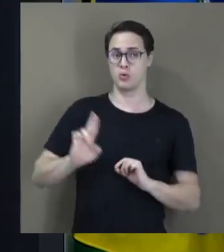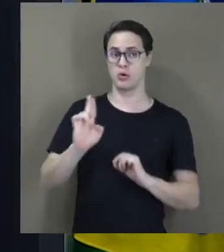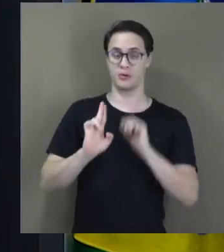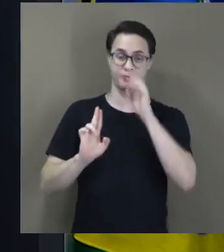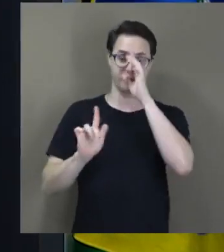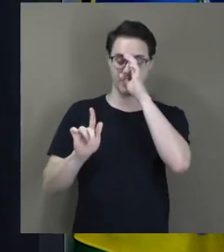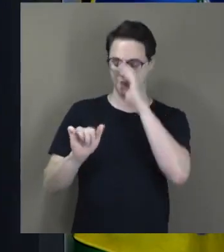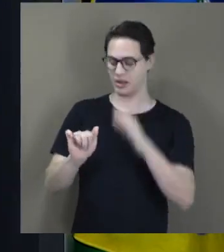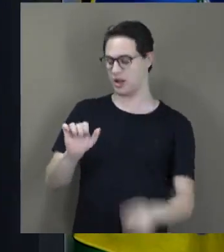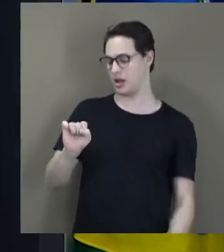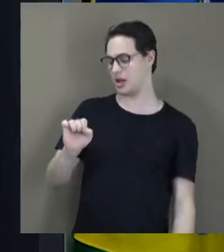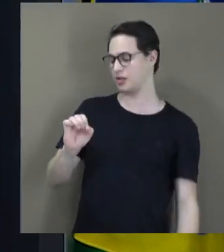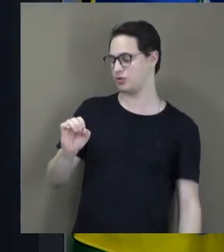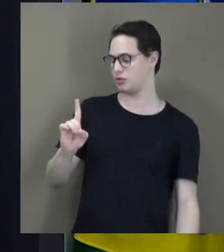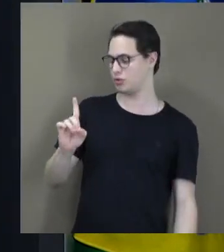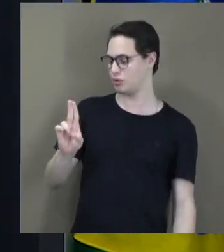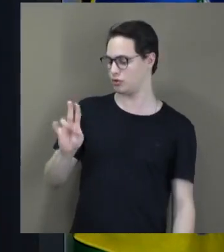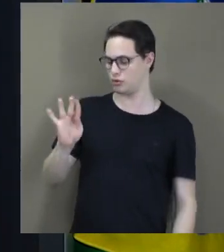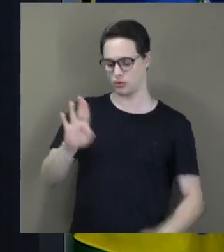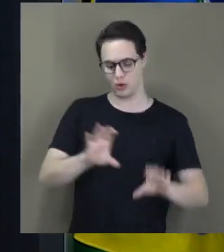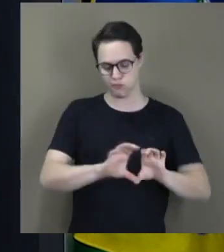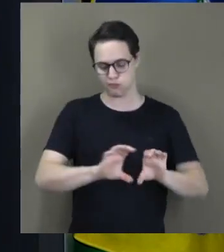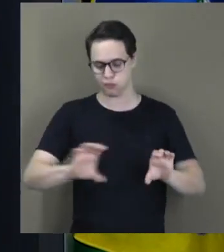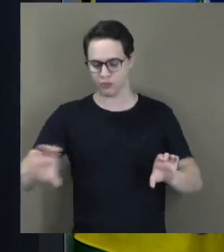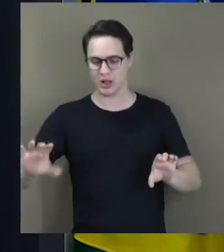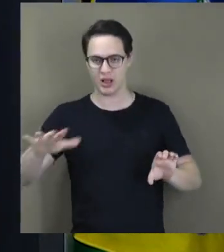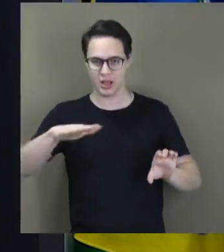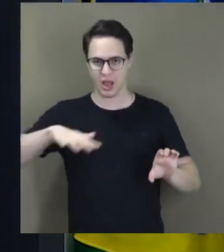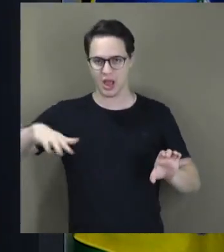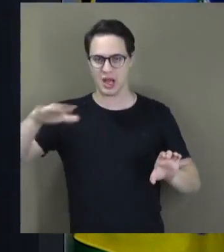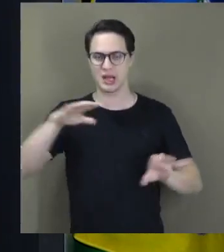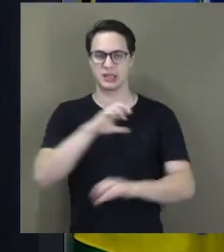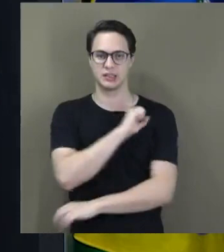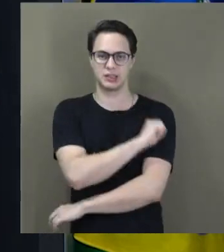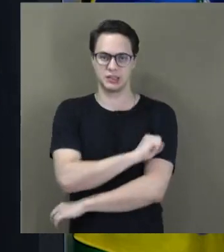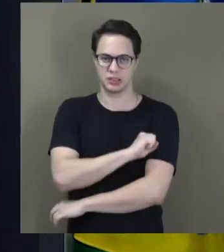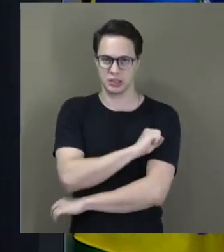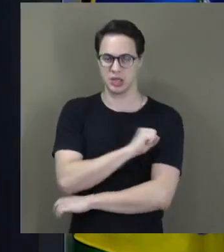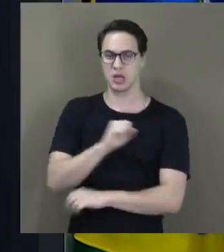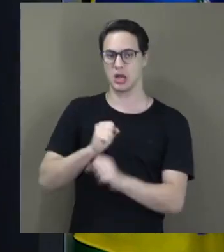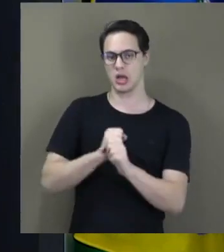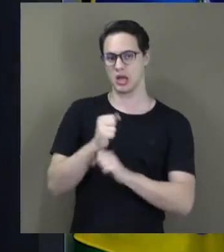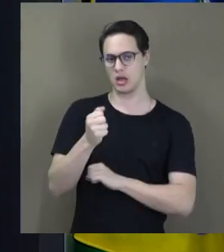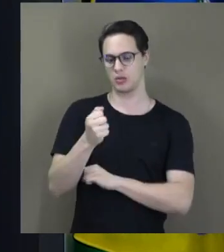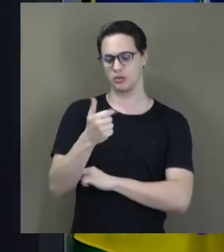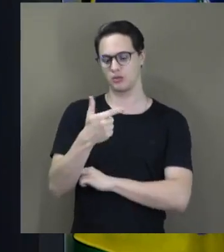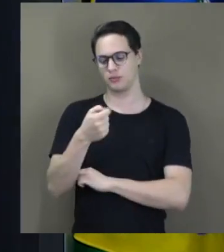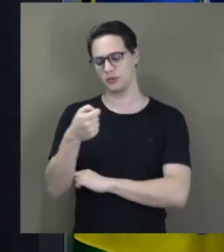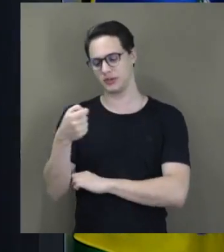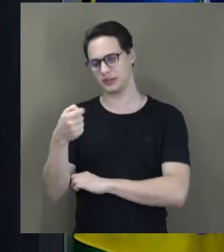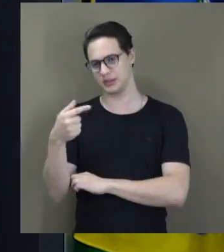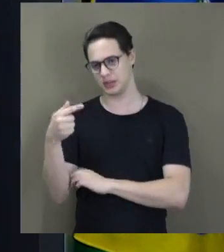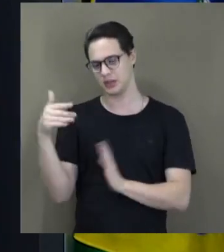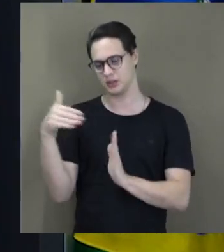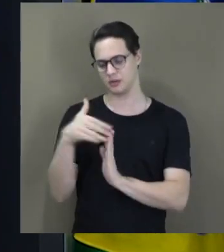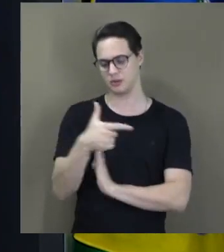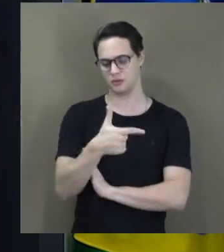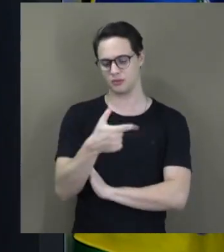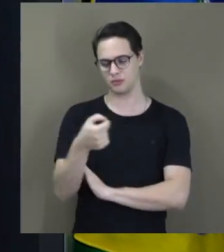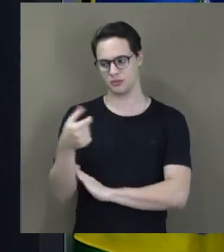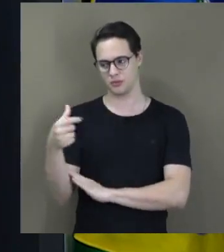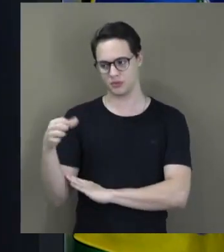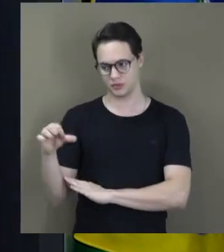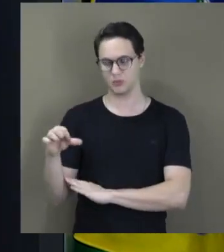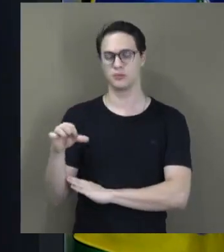escoamento do projeto Sergipe Águas Profundas, de 2007 para 2029, impedindo